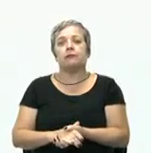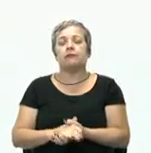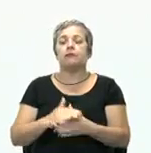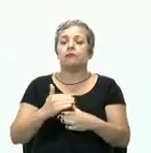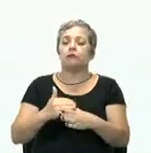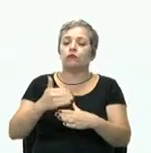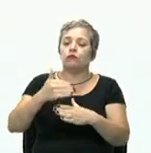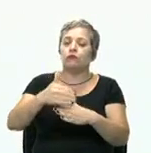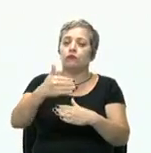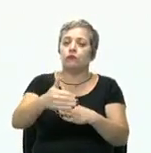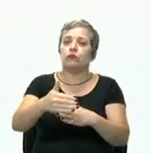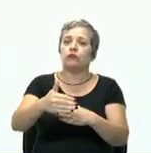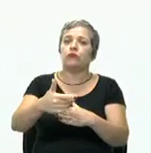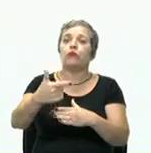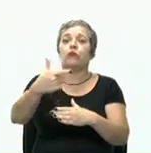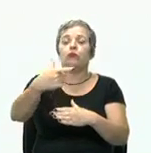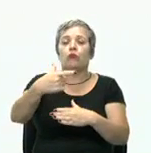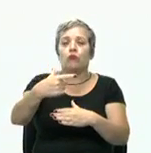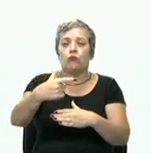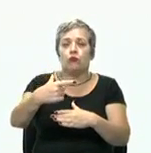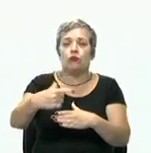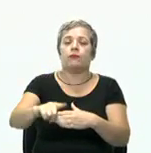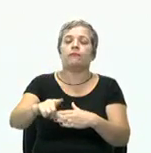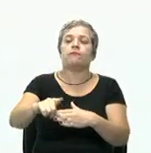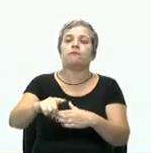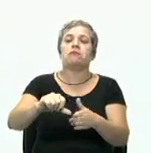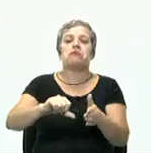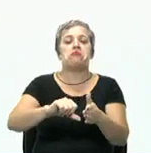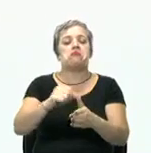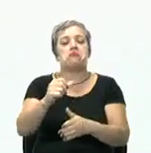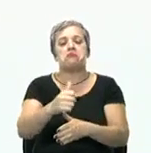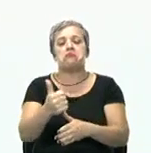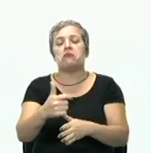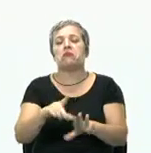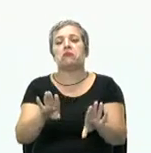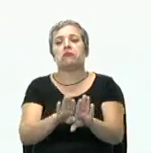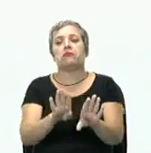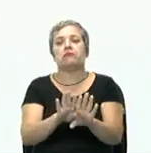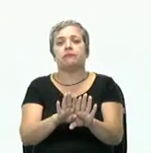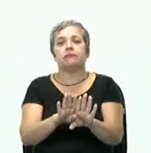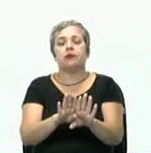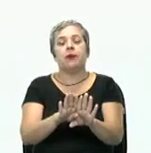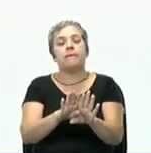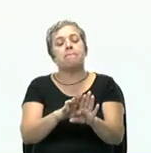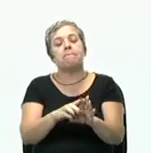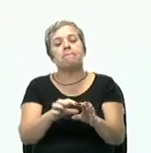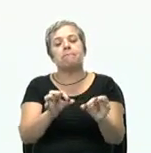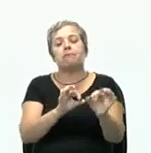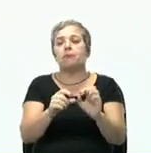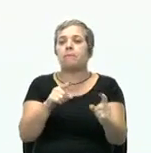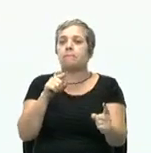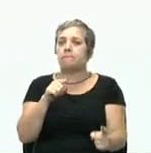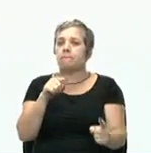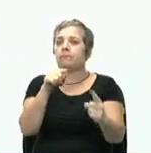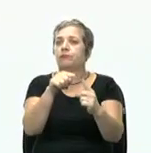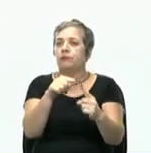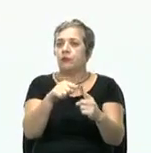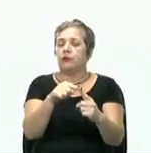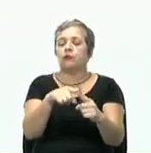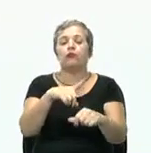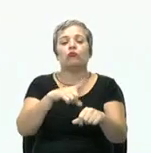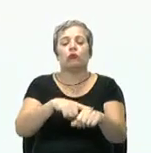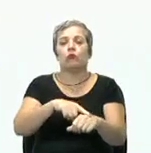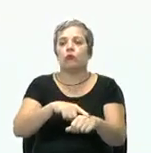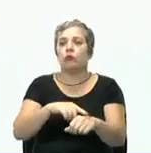passando para a subgerente, para a gerente de primeira linha, que aí eles fizeram as metas, os objetivos a curto